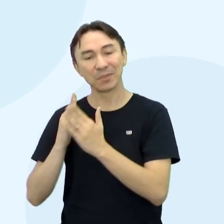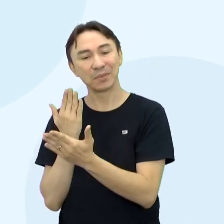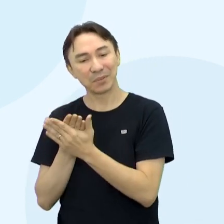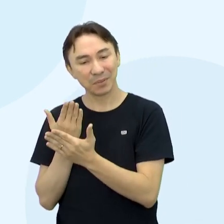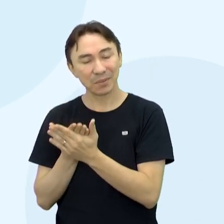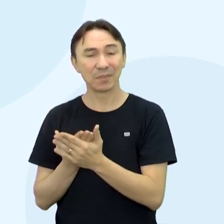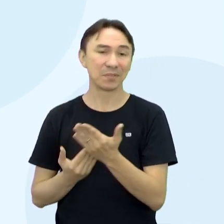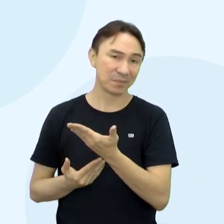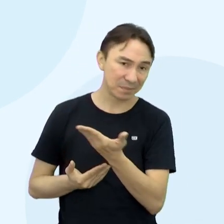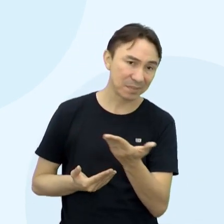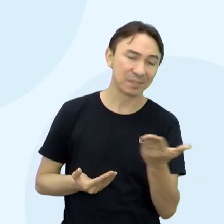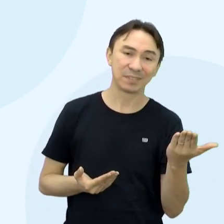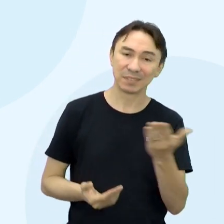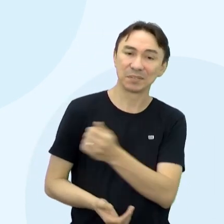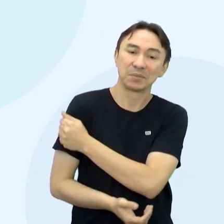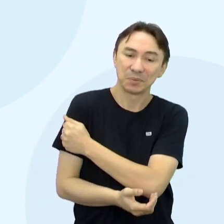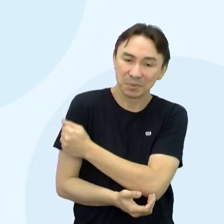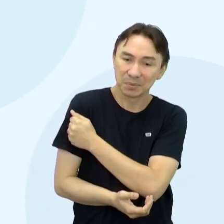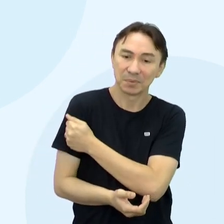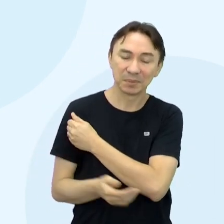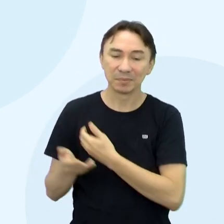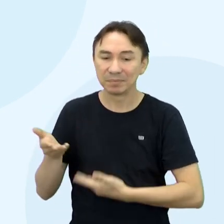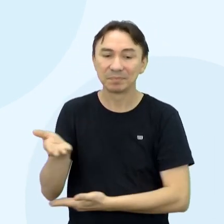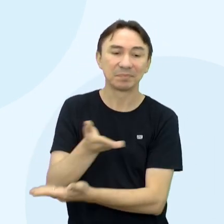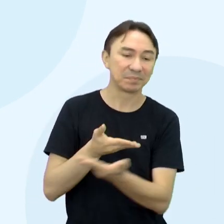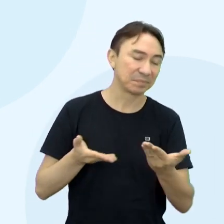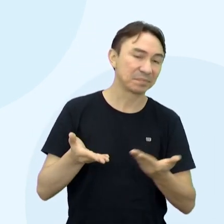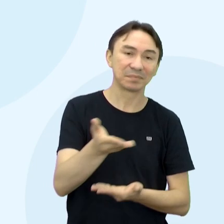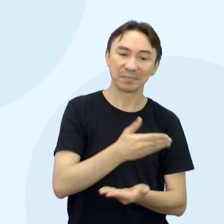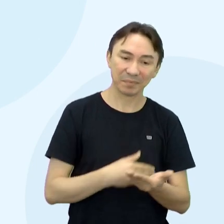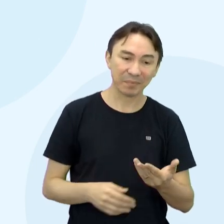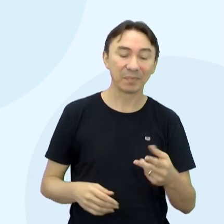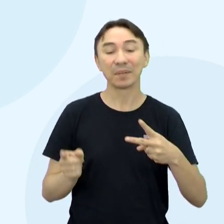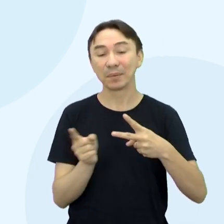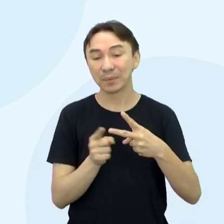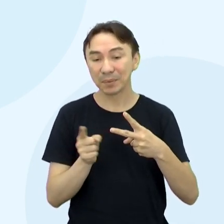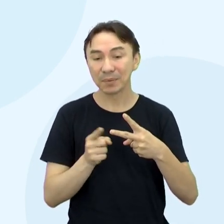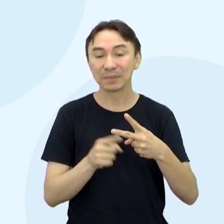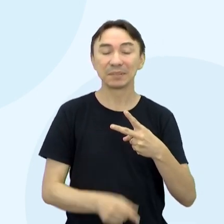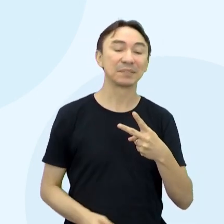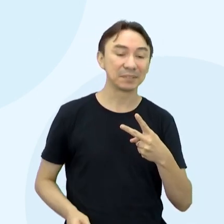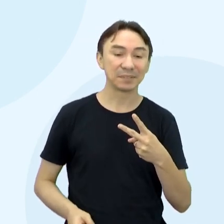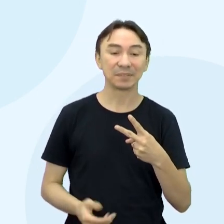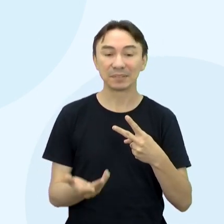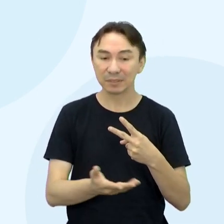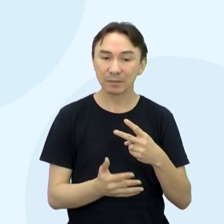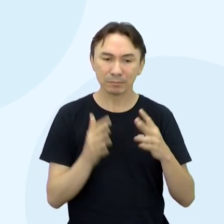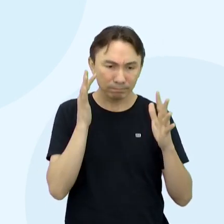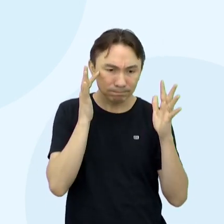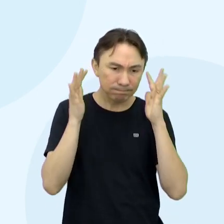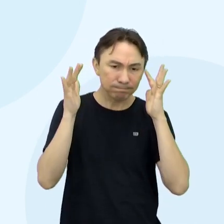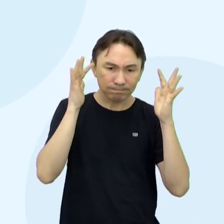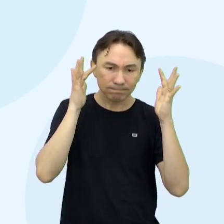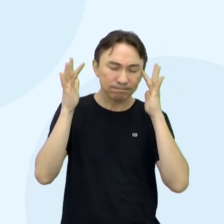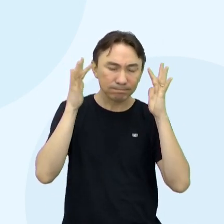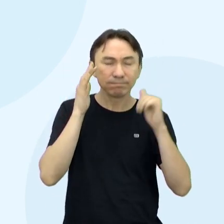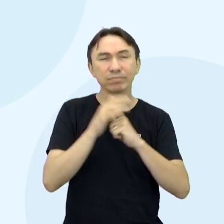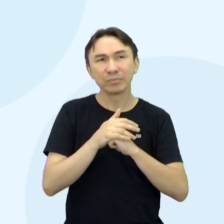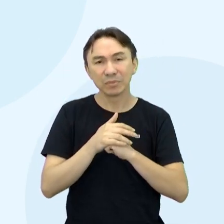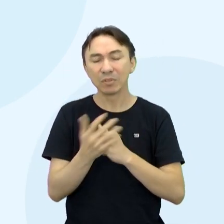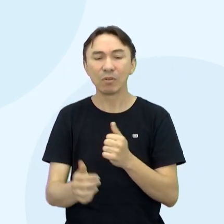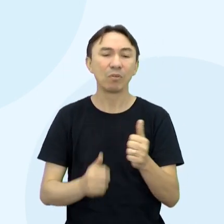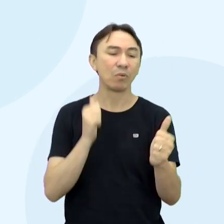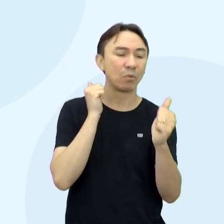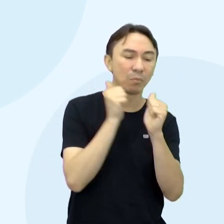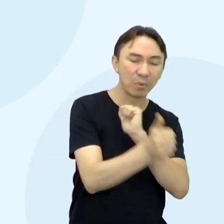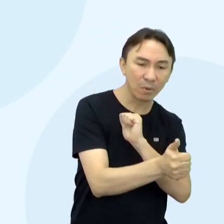estudantes Permitir a sensibilização, a reflexão sobre a importância da valorização dos esportes Pelo